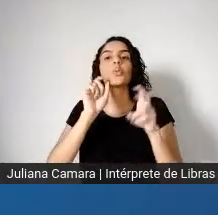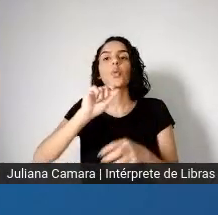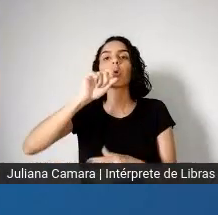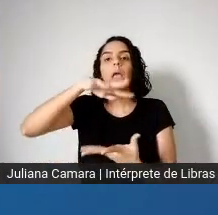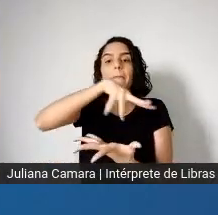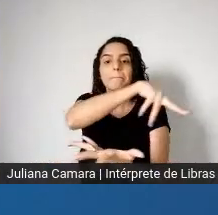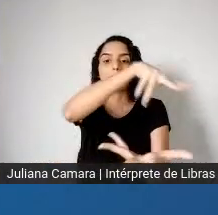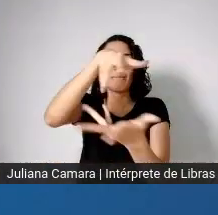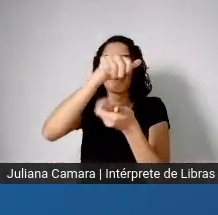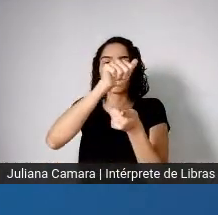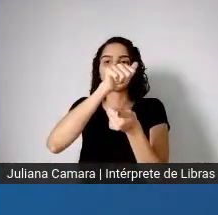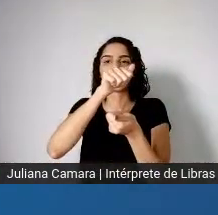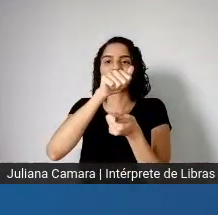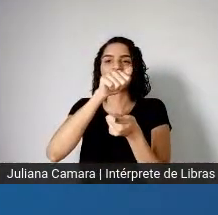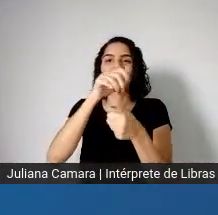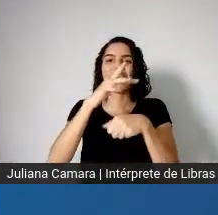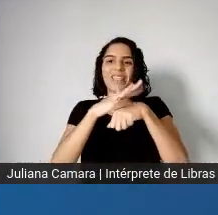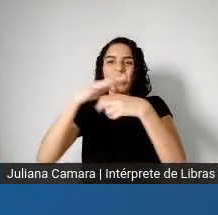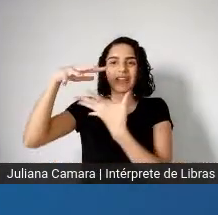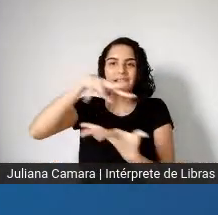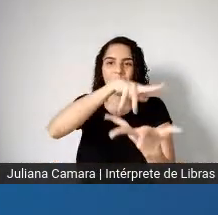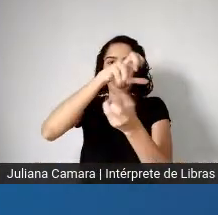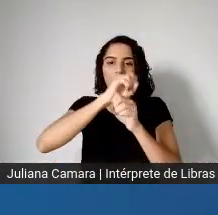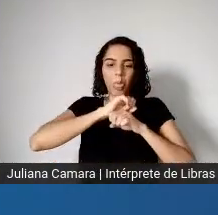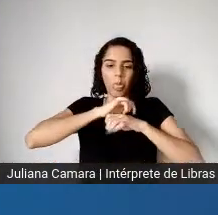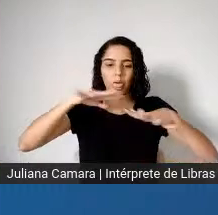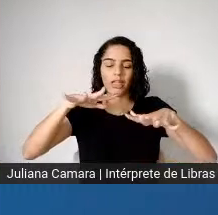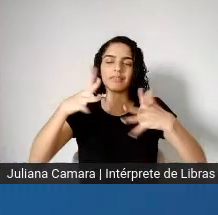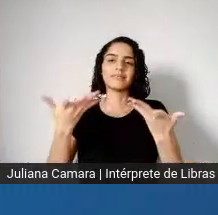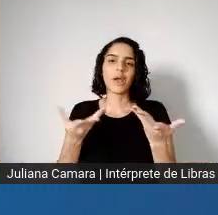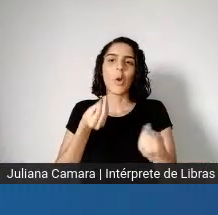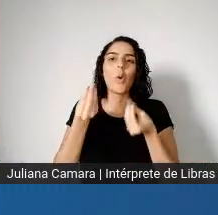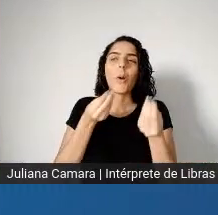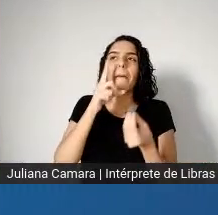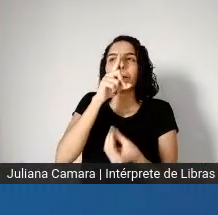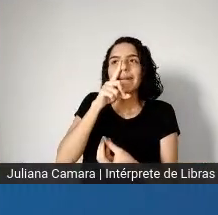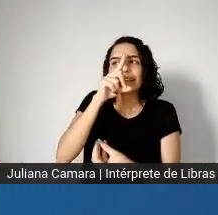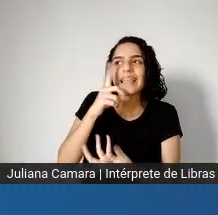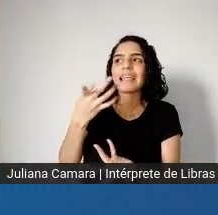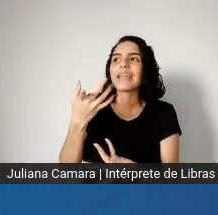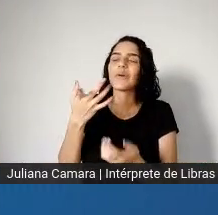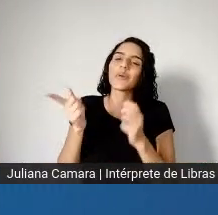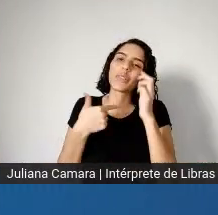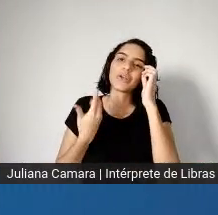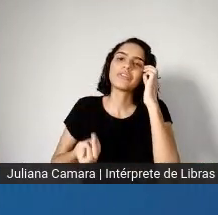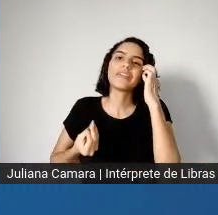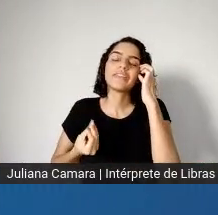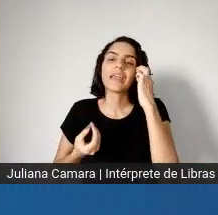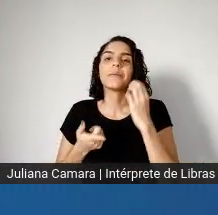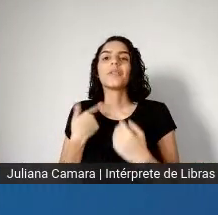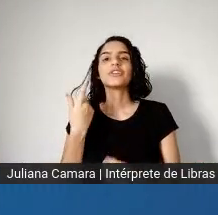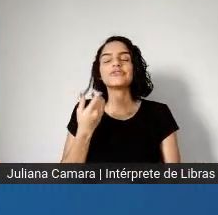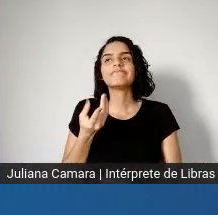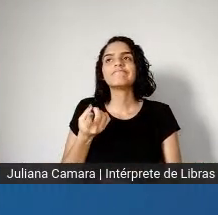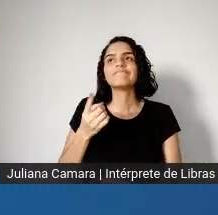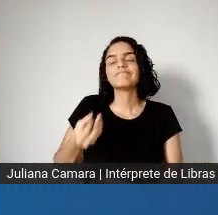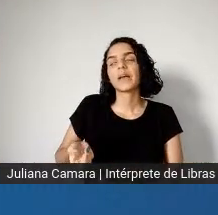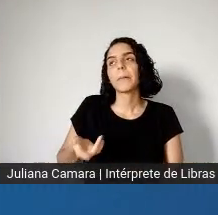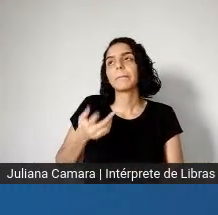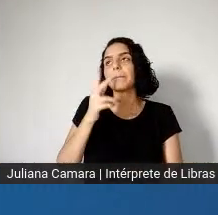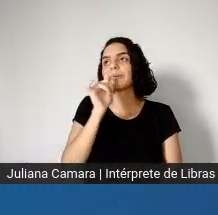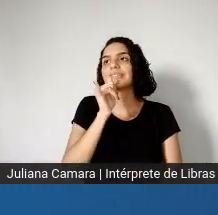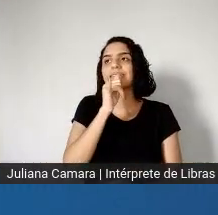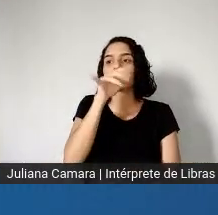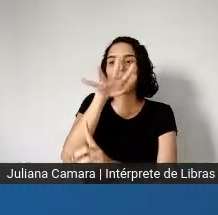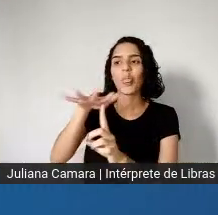muitos dos fenômenos, né, muitos dos riscos, né, que nós os climáticos, por exemplo, são